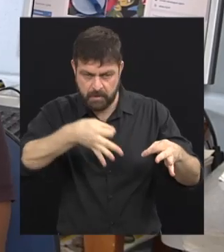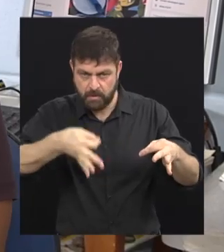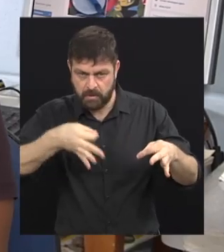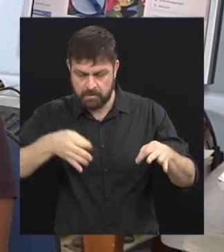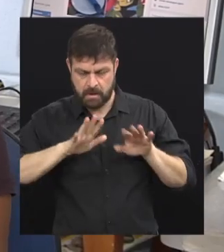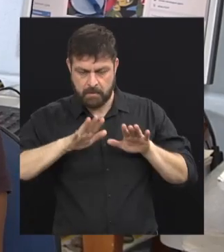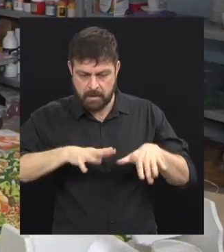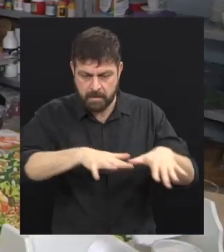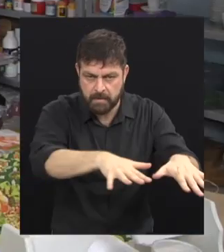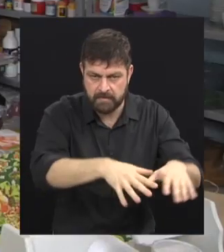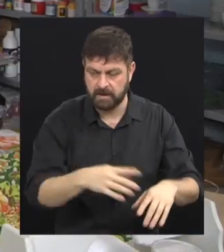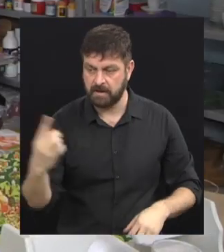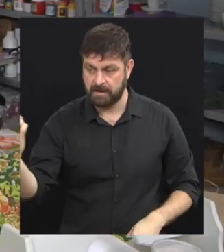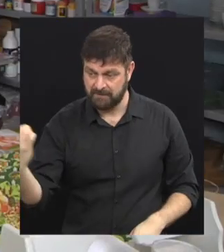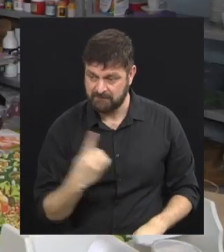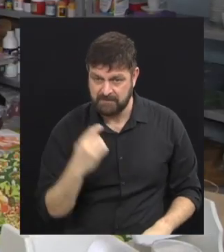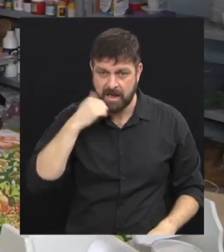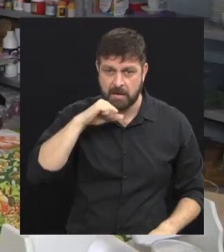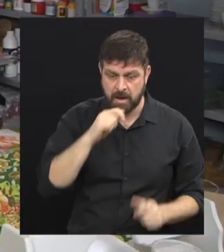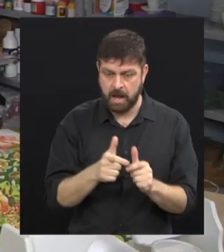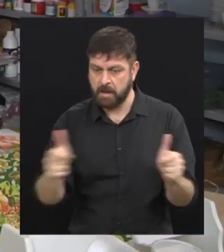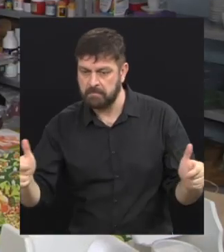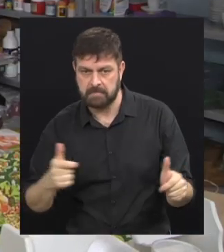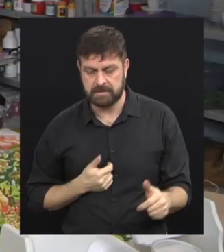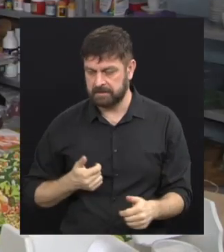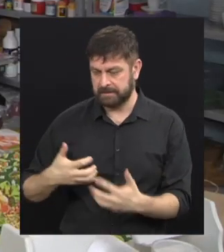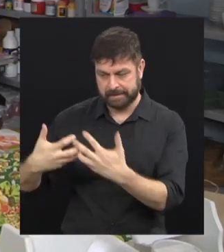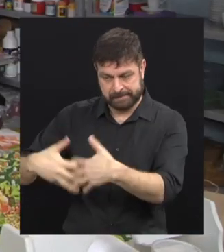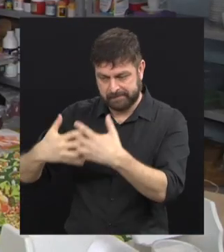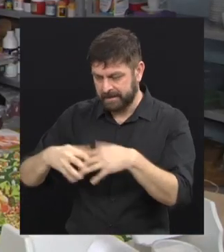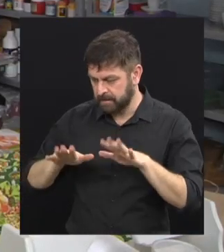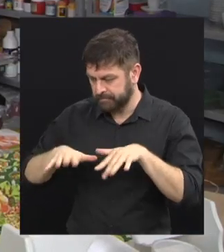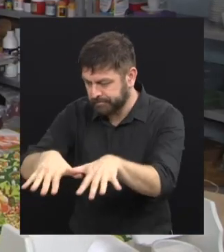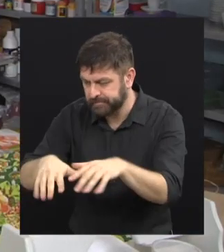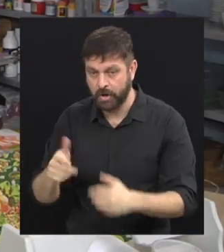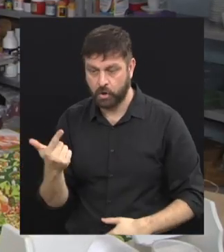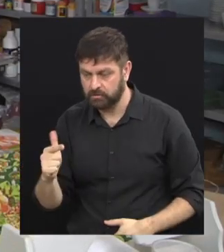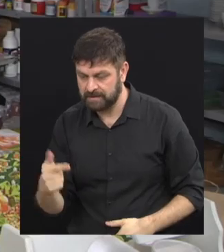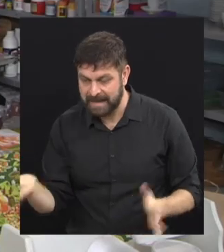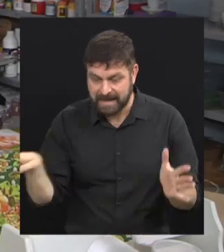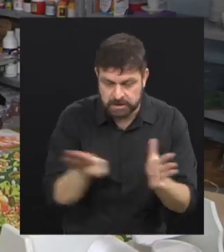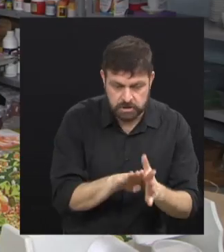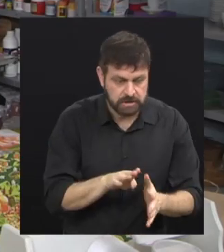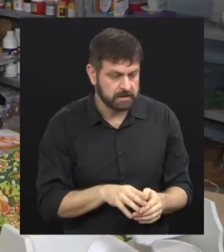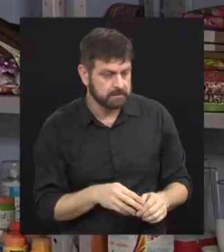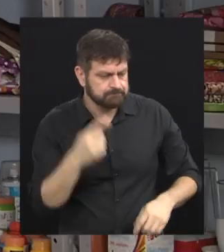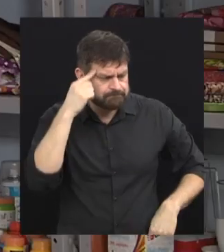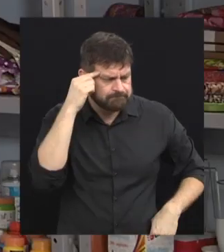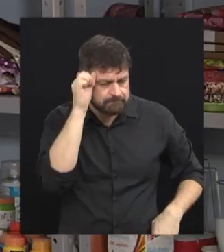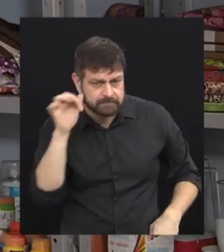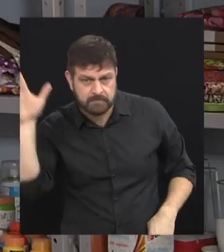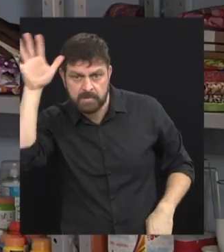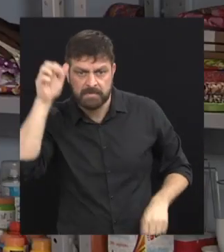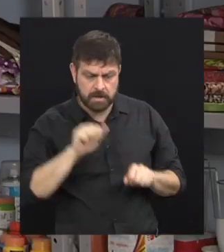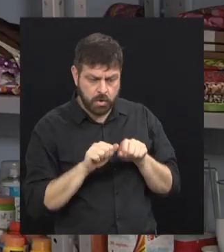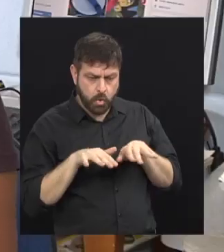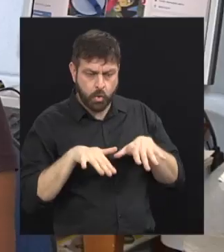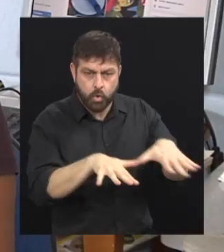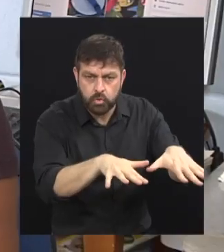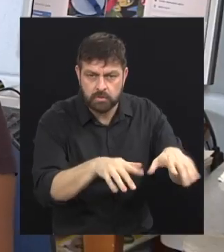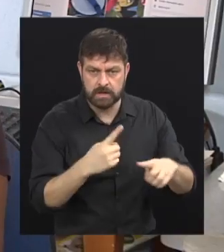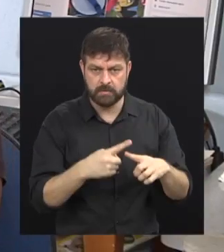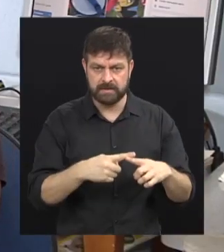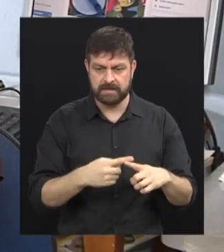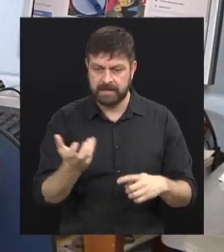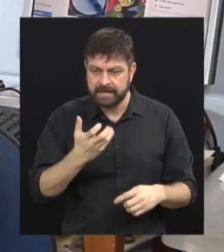pra aprender a costurar. Quando elas chegam, a maioria não tem uma máquina em casa, né? E quando elas chegam, elas já pensam em costura, né? Porque